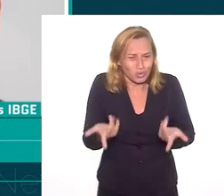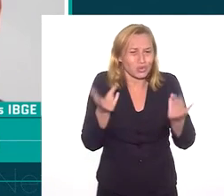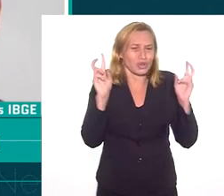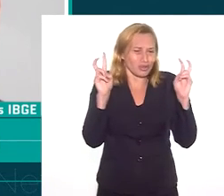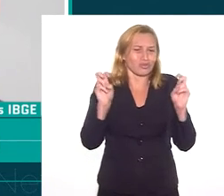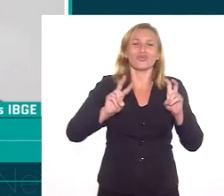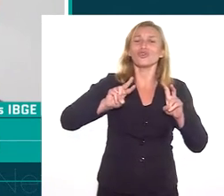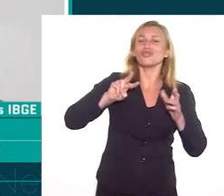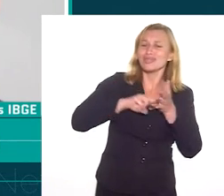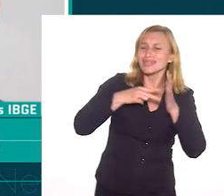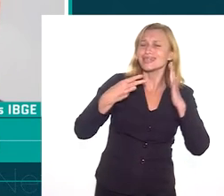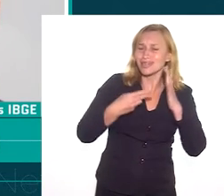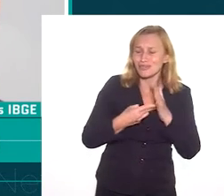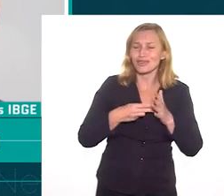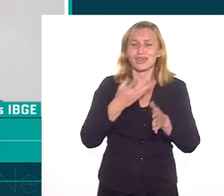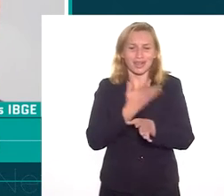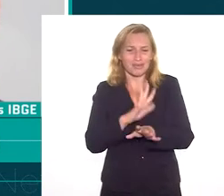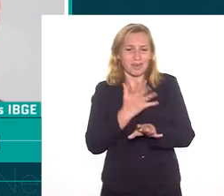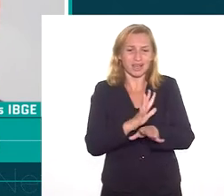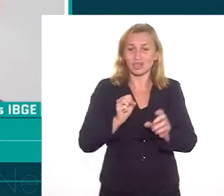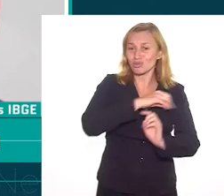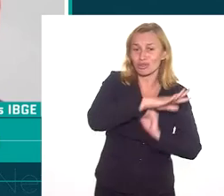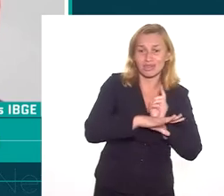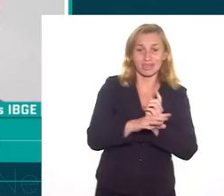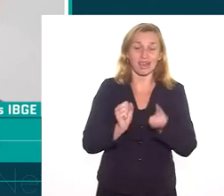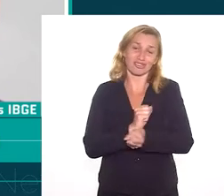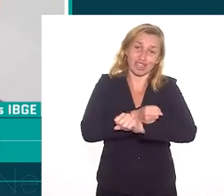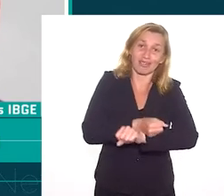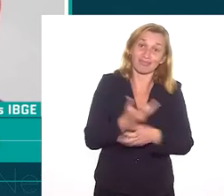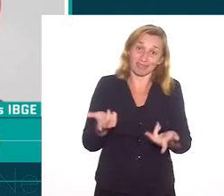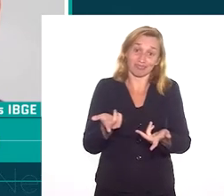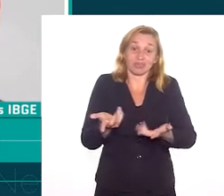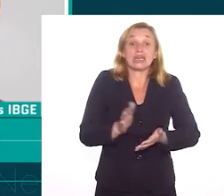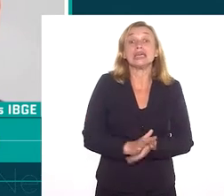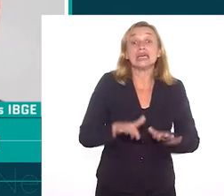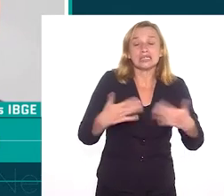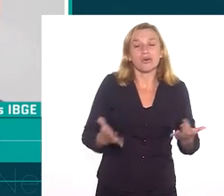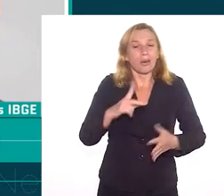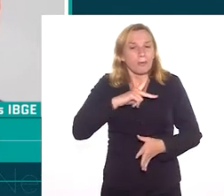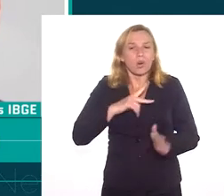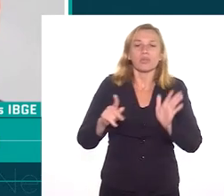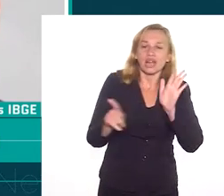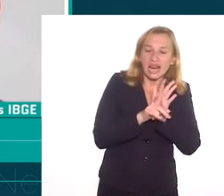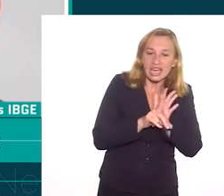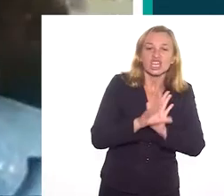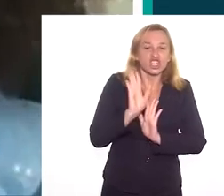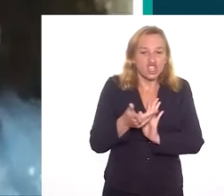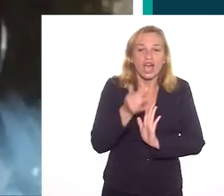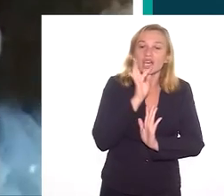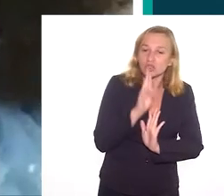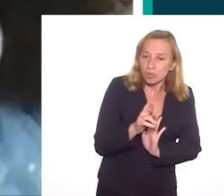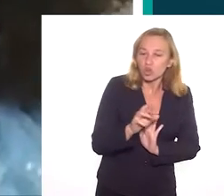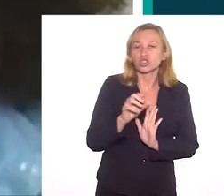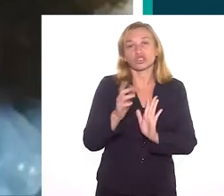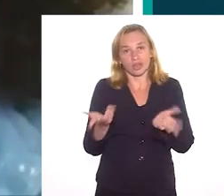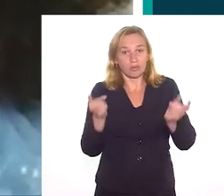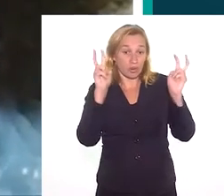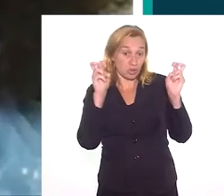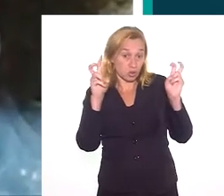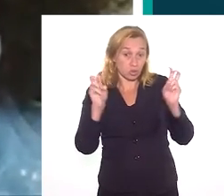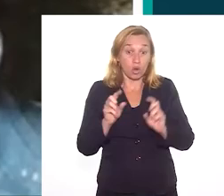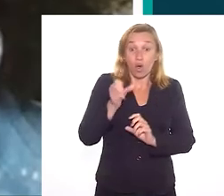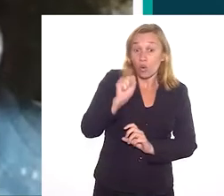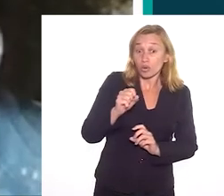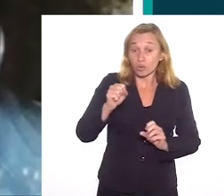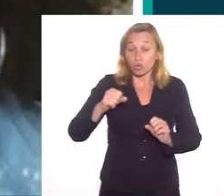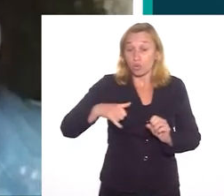todos os percalços e o que isso significa efetivamente na prática de uma sociedade escravista. Então, a própria lei já dá a